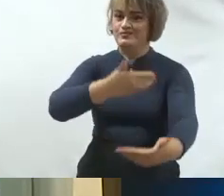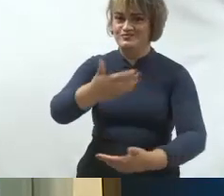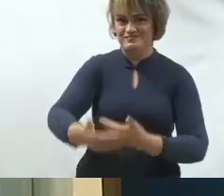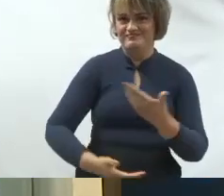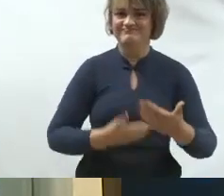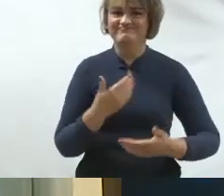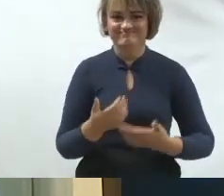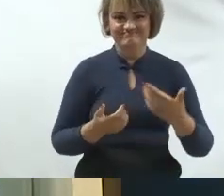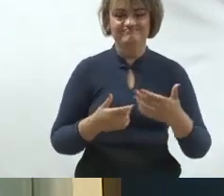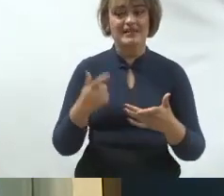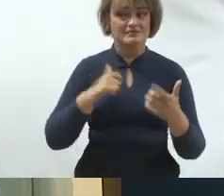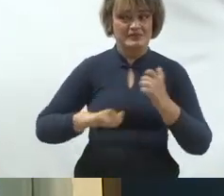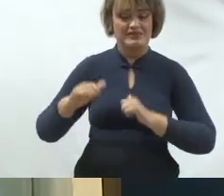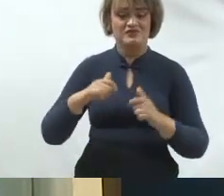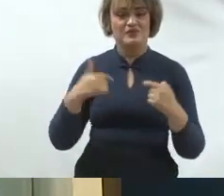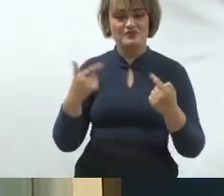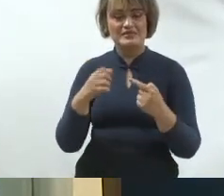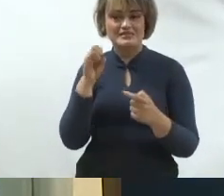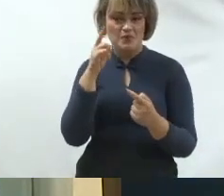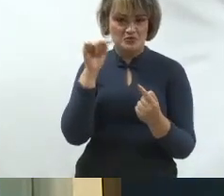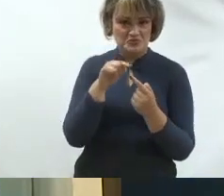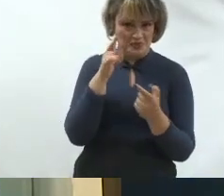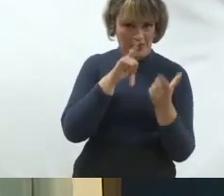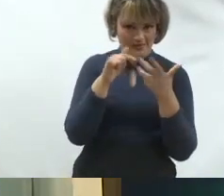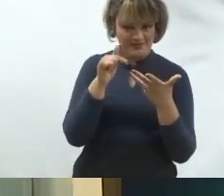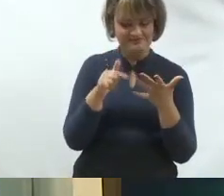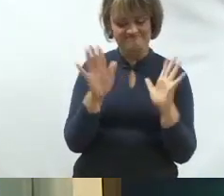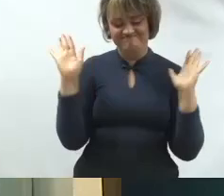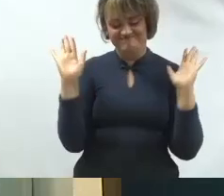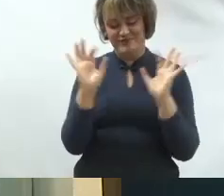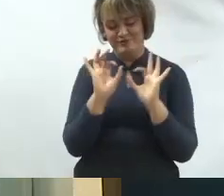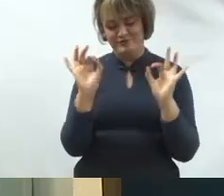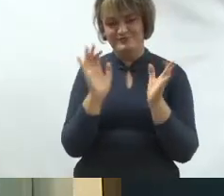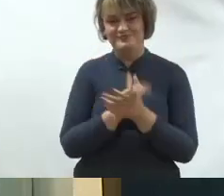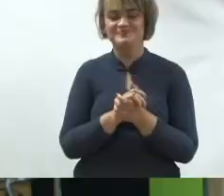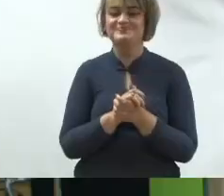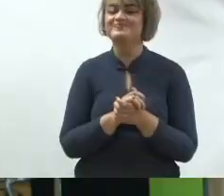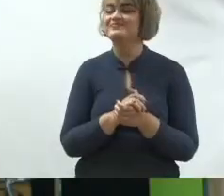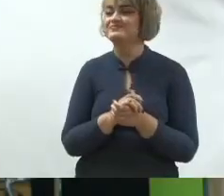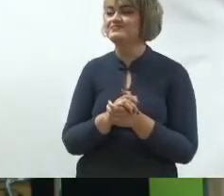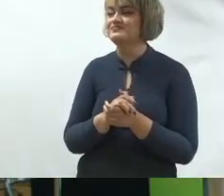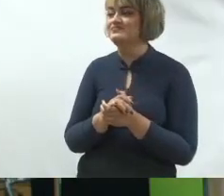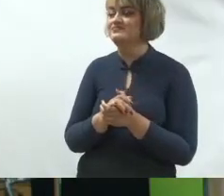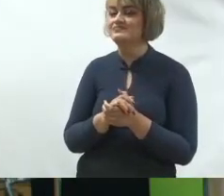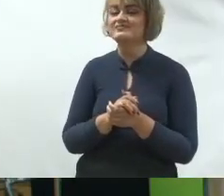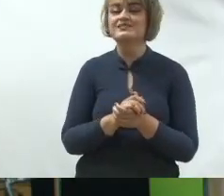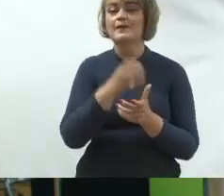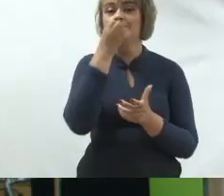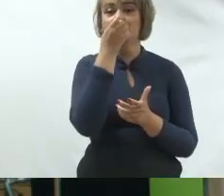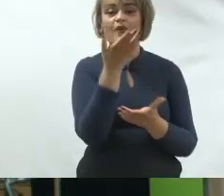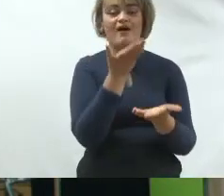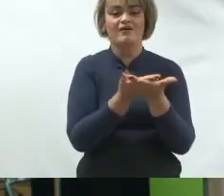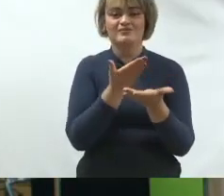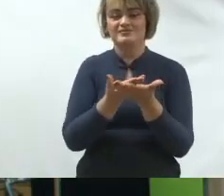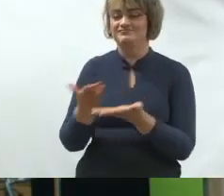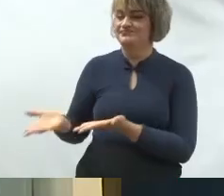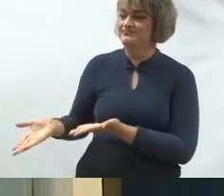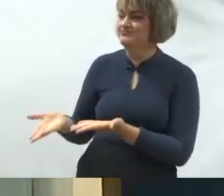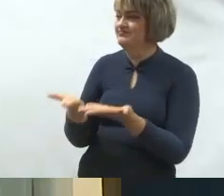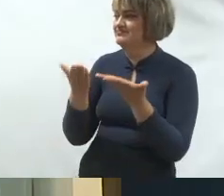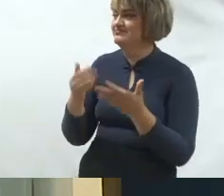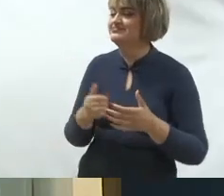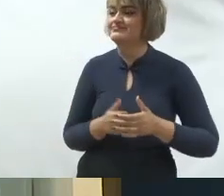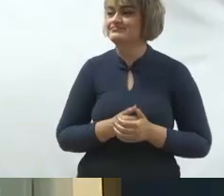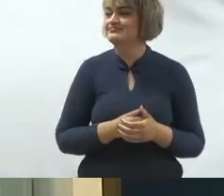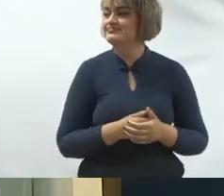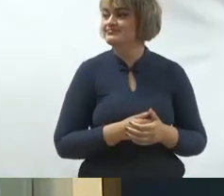Essa é a minha expectativa. E se eu cumprir com a minha missão, amém. Ok, professor Alexandre, então, boa aula. Está contigo. Então, vamos